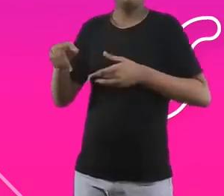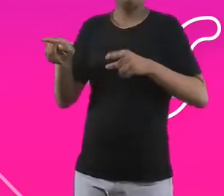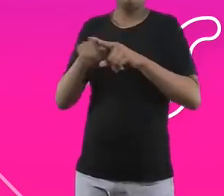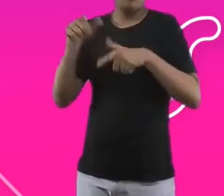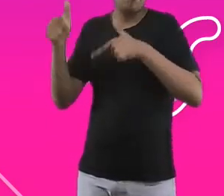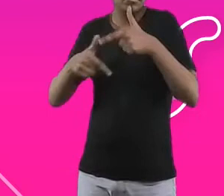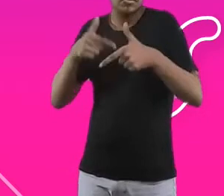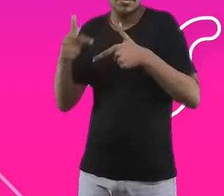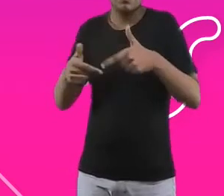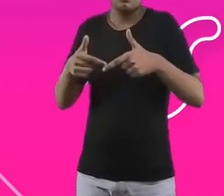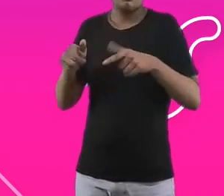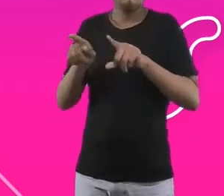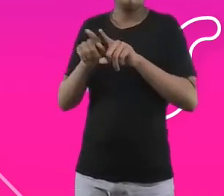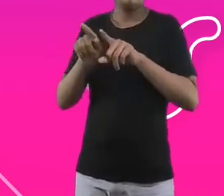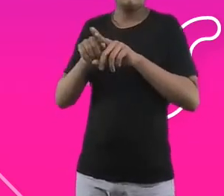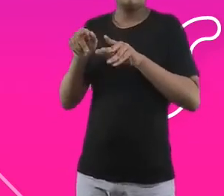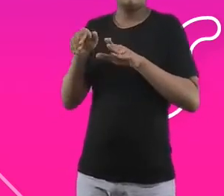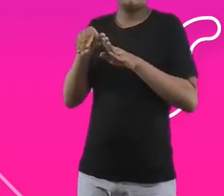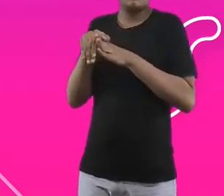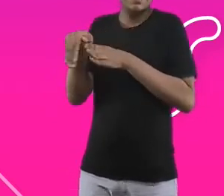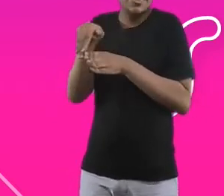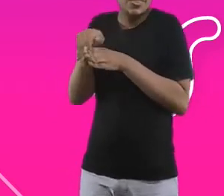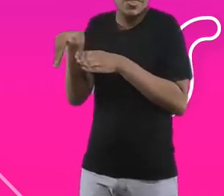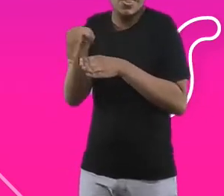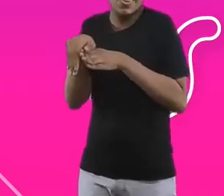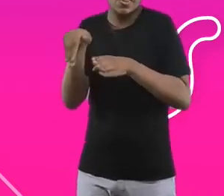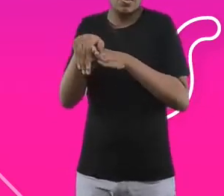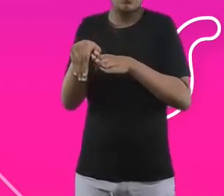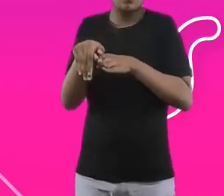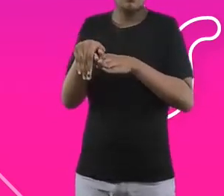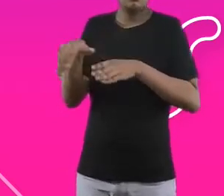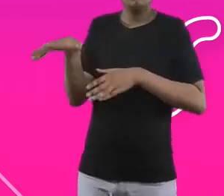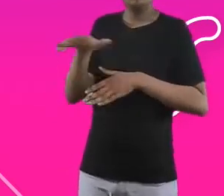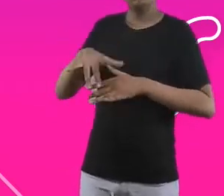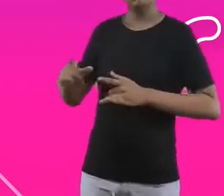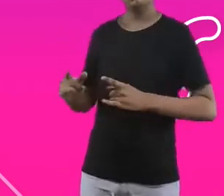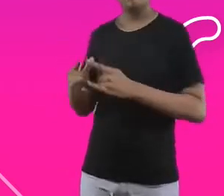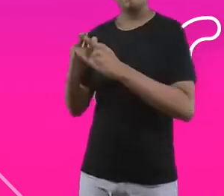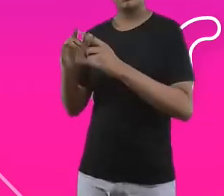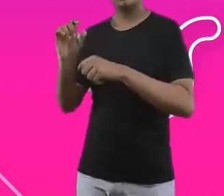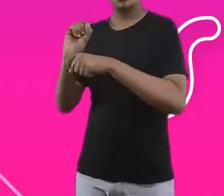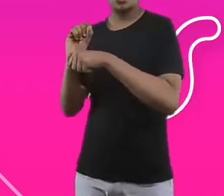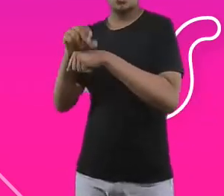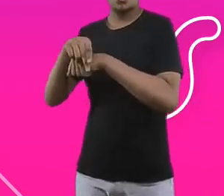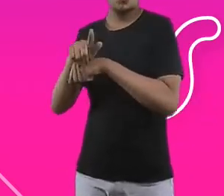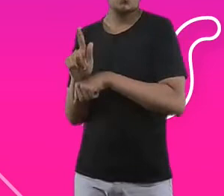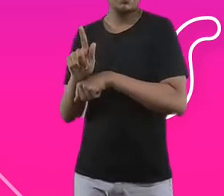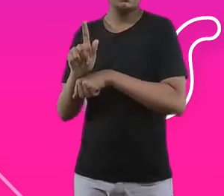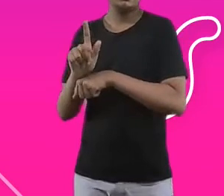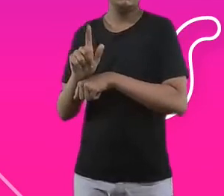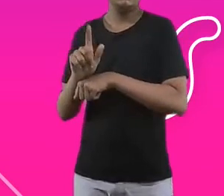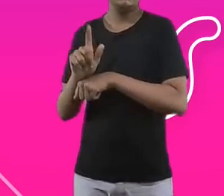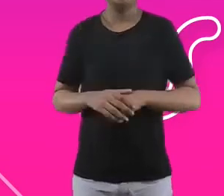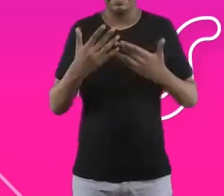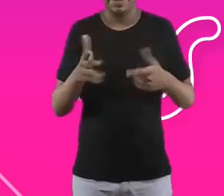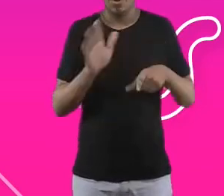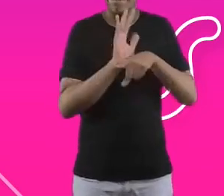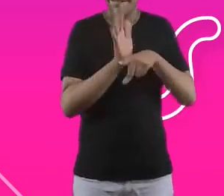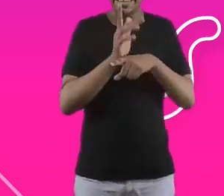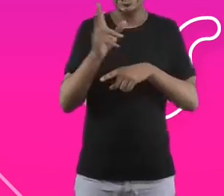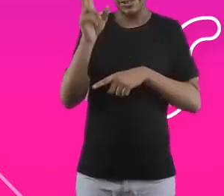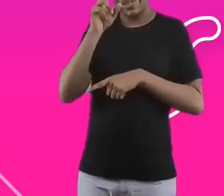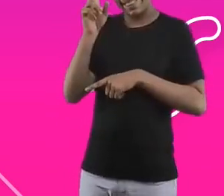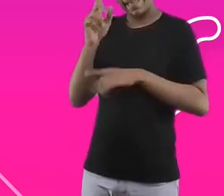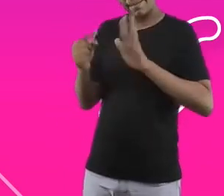muitas organizações sociais. E vou falar um pouquinho para vocês do programa Ambev Voa. O vídeo que abriu nossa apresentação, ele